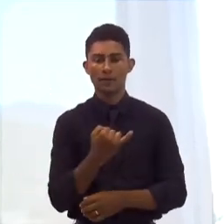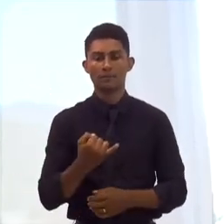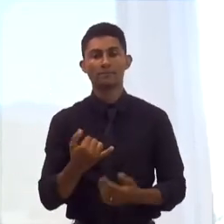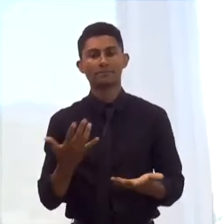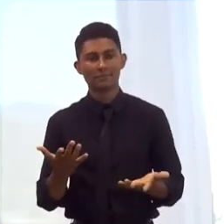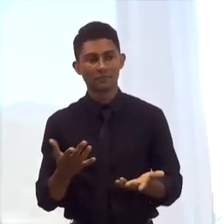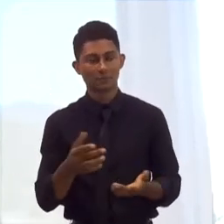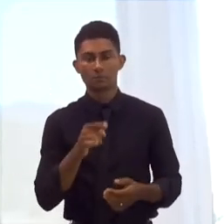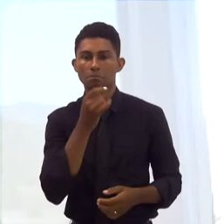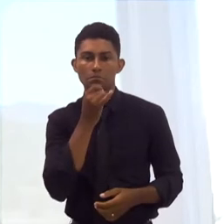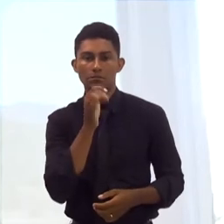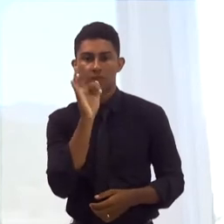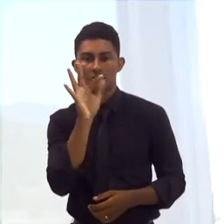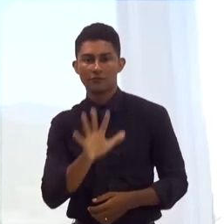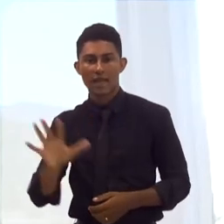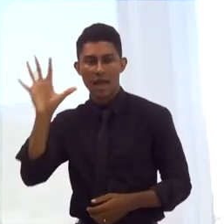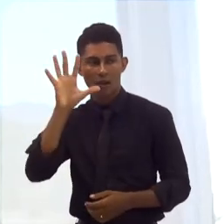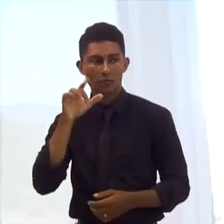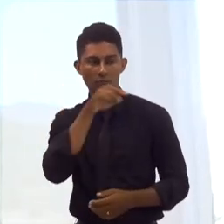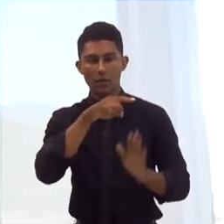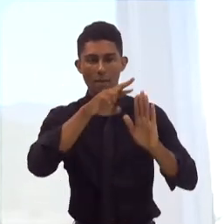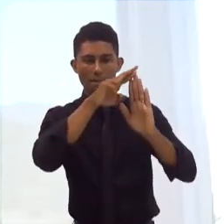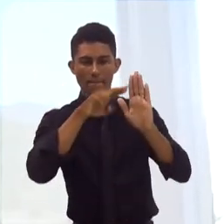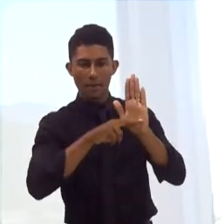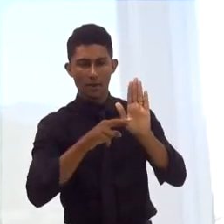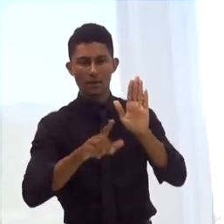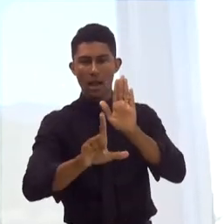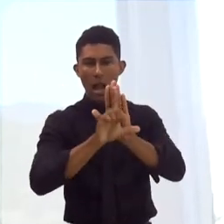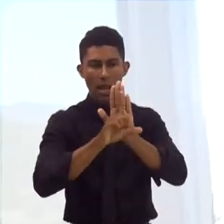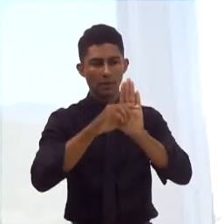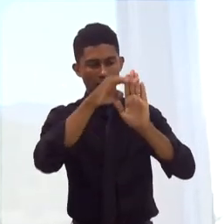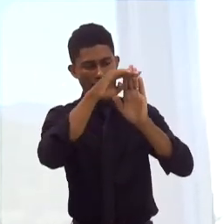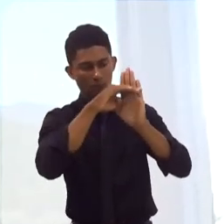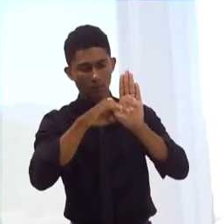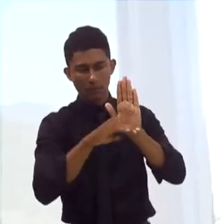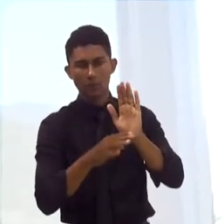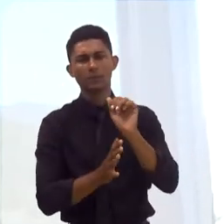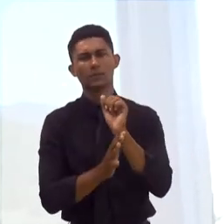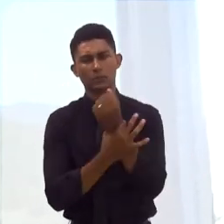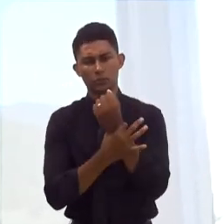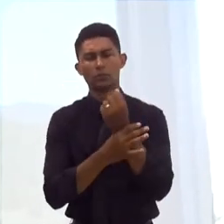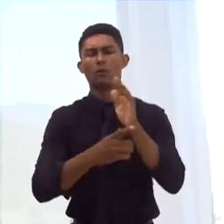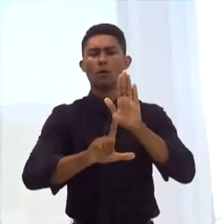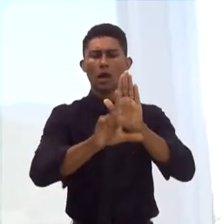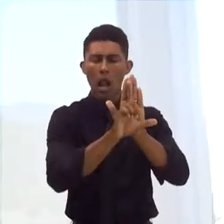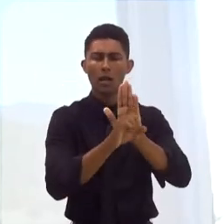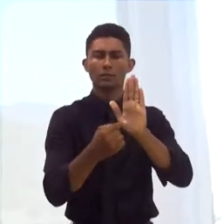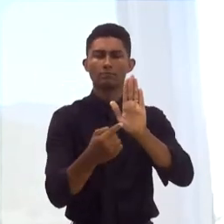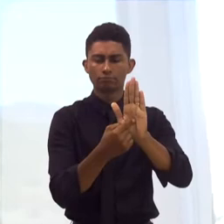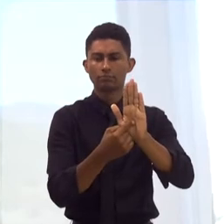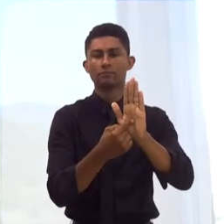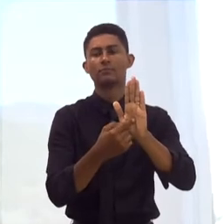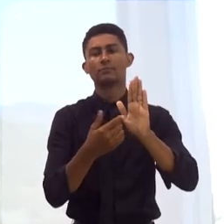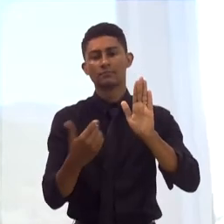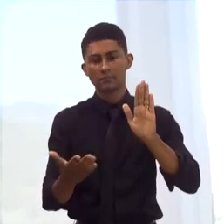nível federal, construir um arcabouço regulatório que dê segurança jurídica para os investimentos, que possa